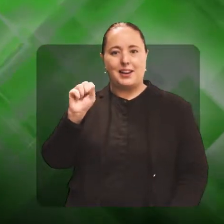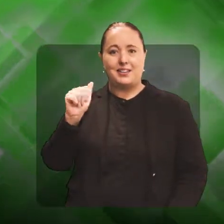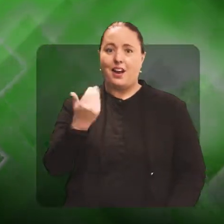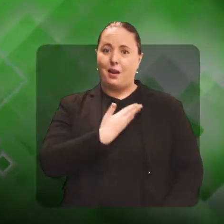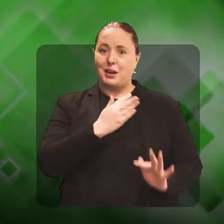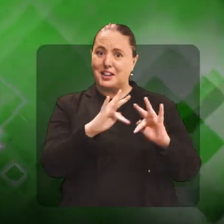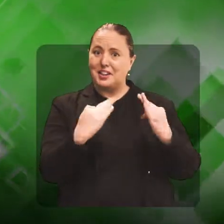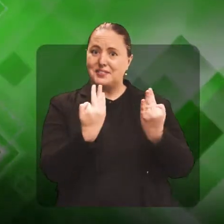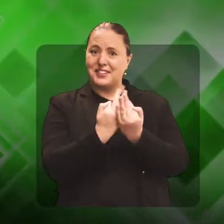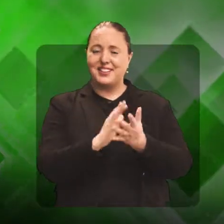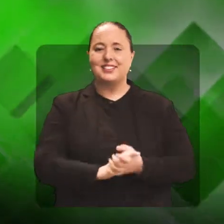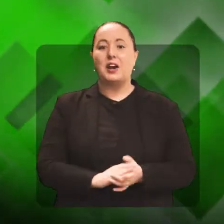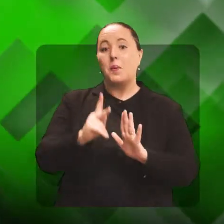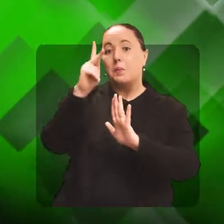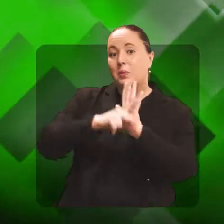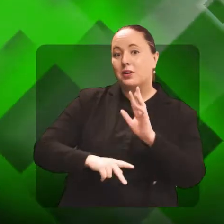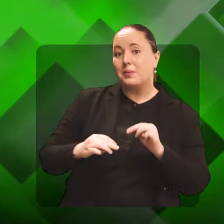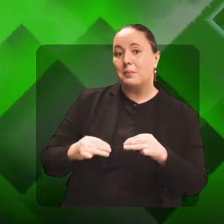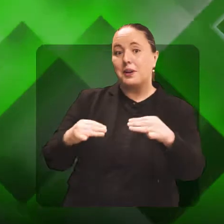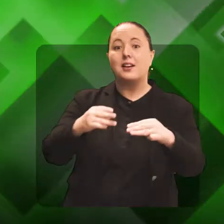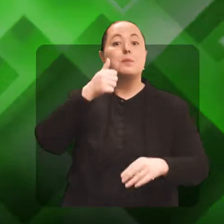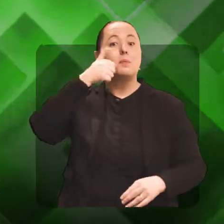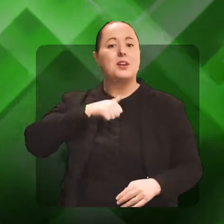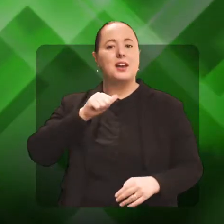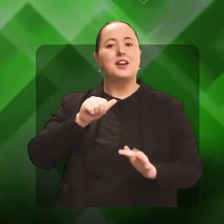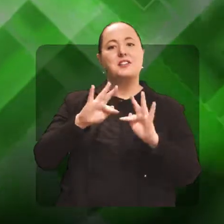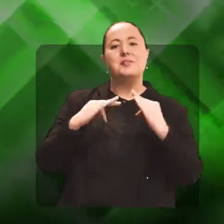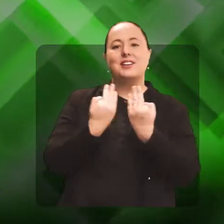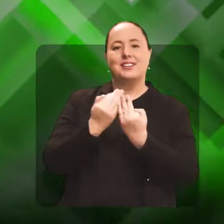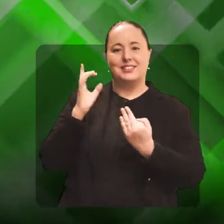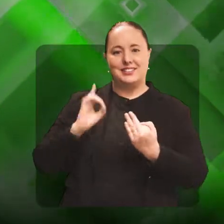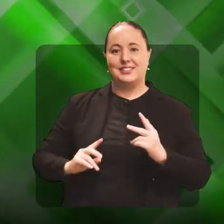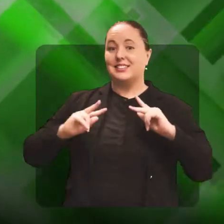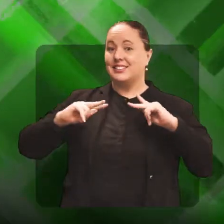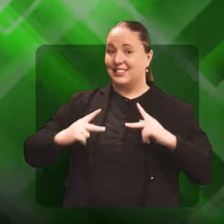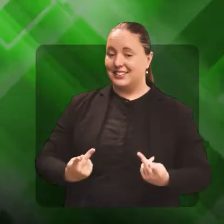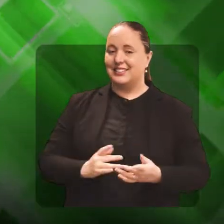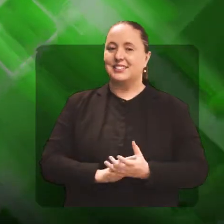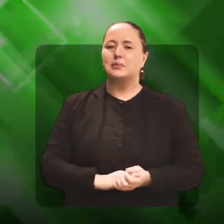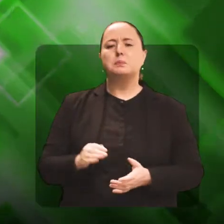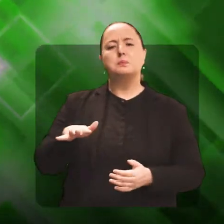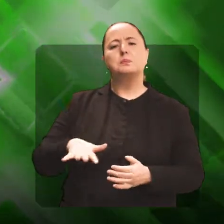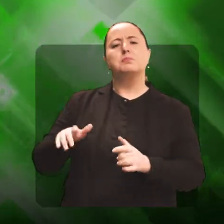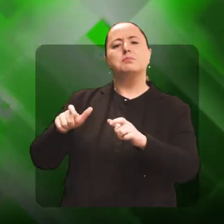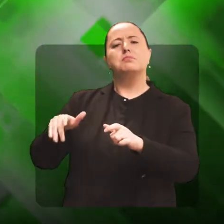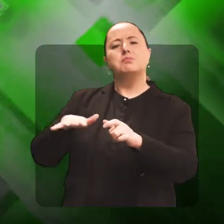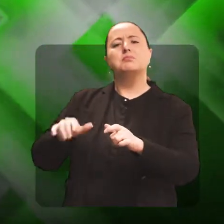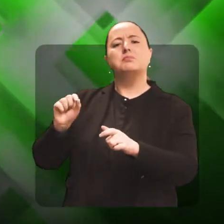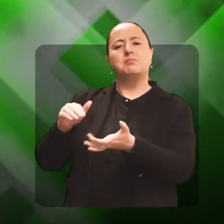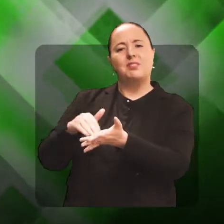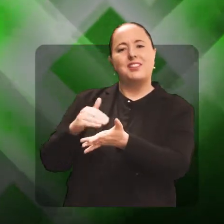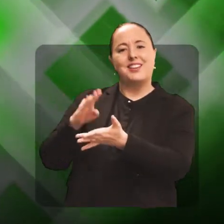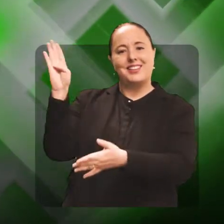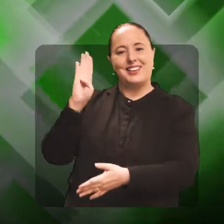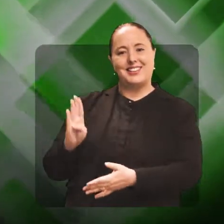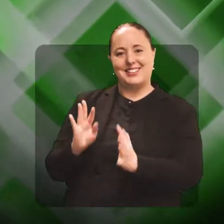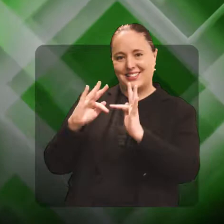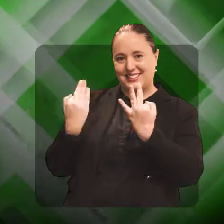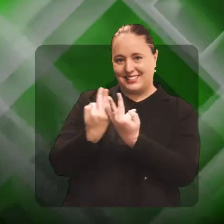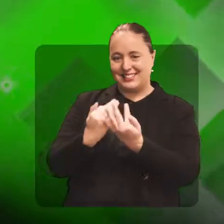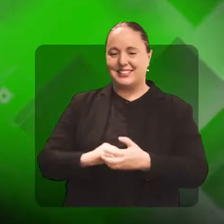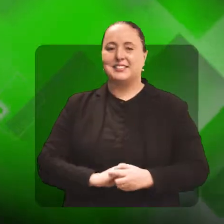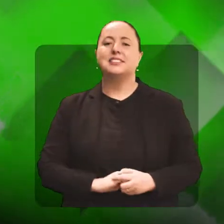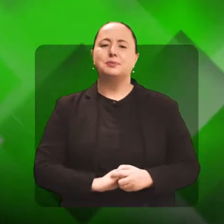da Família, uma iniciativa do Ministério da Mulher, da Família e dos Direitos Humanos por meio da Secretaria Nacional da